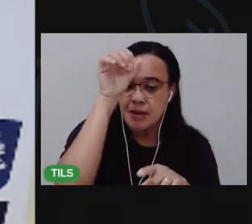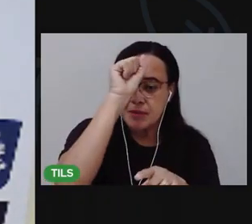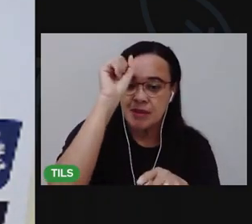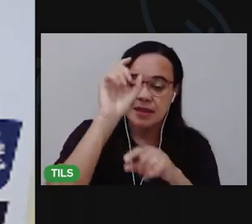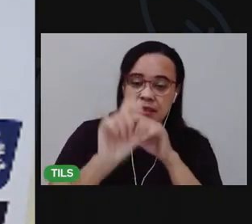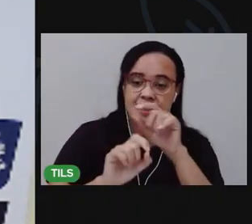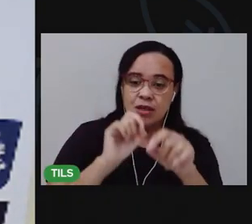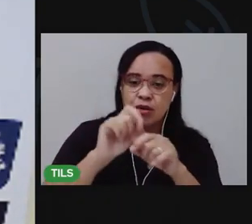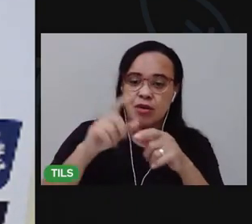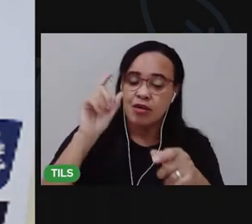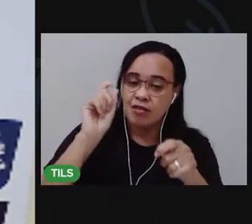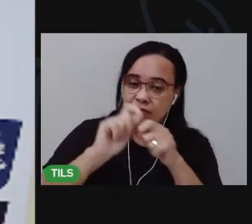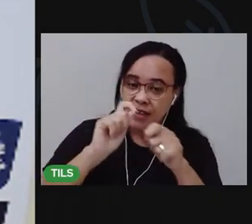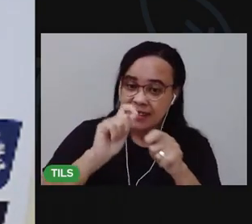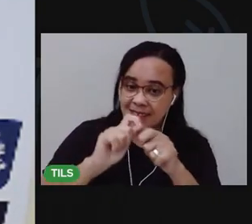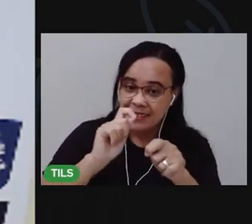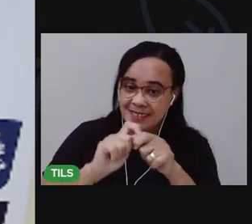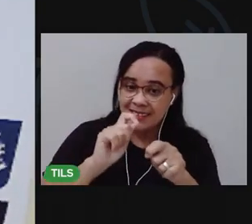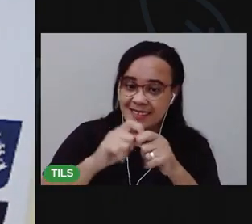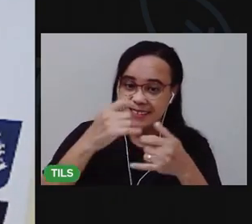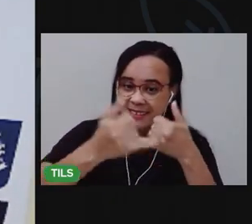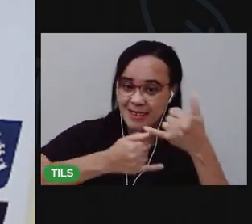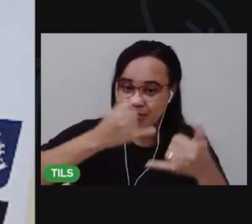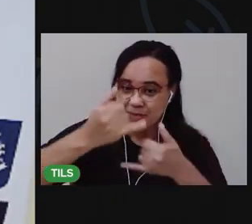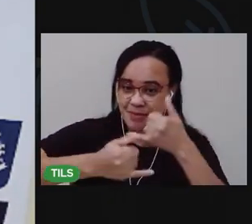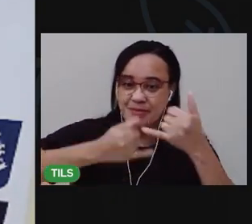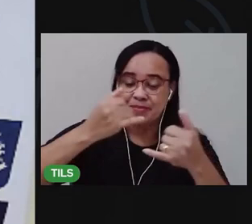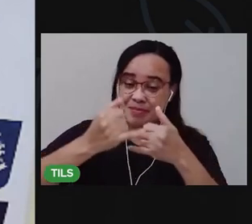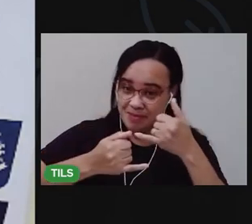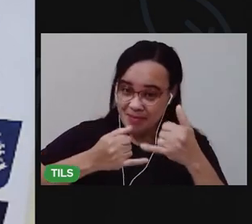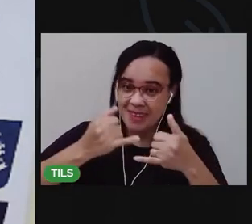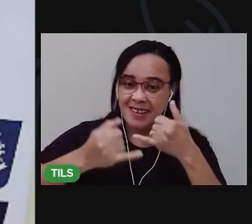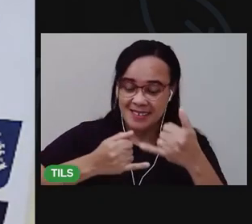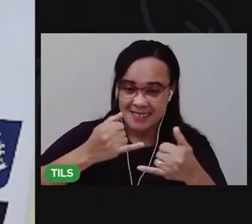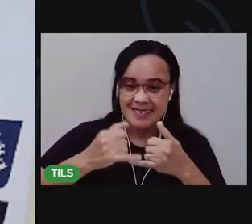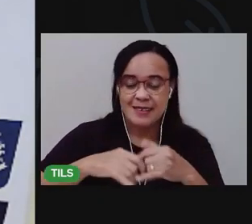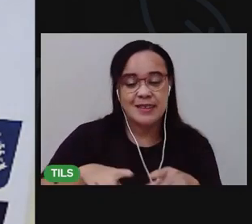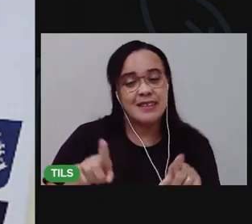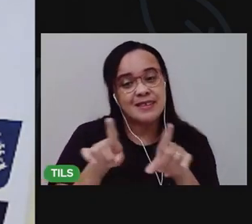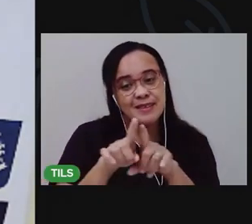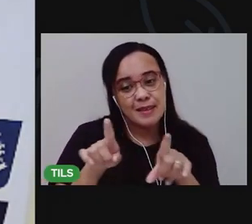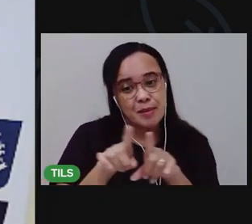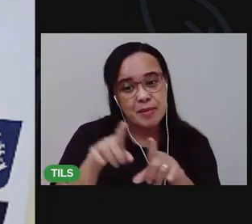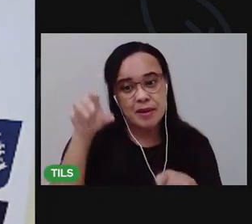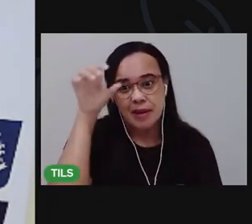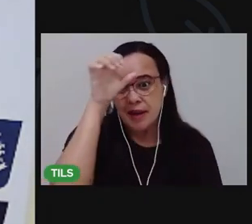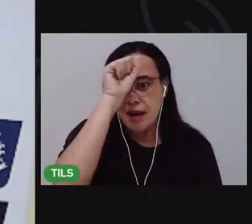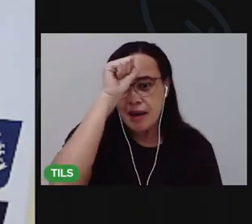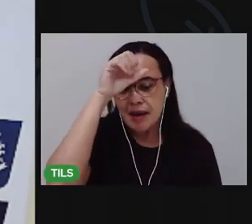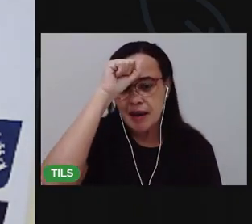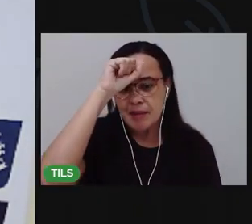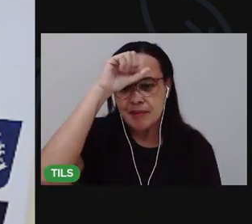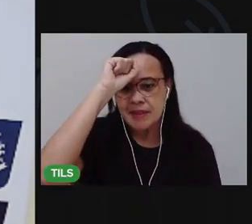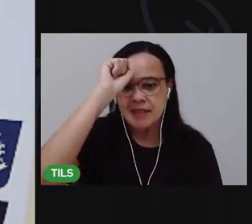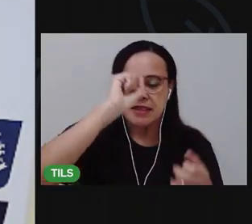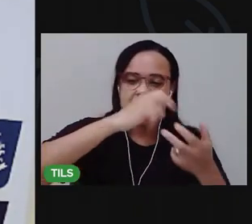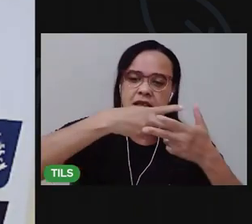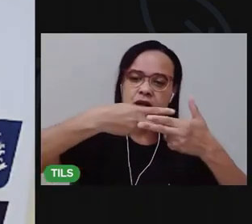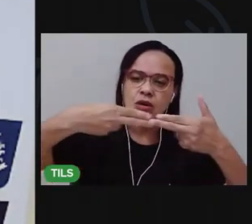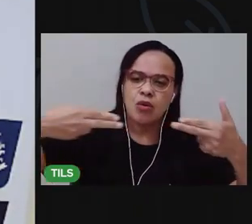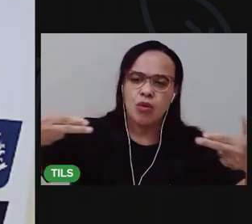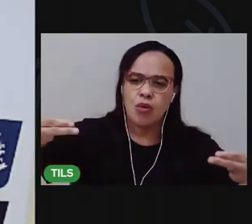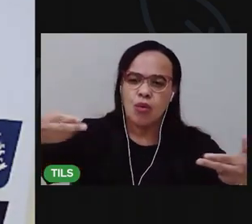confeccionar um brinquedo, tá bom? E vai aprender também elementos de diferentes